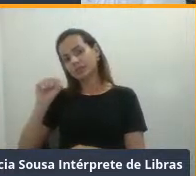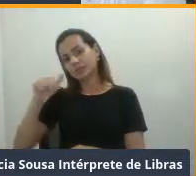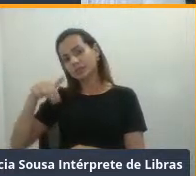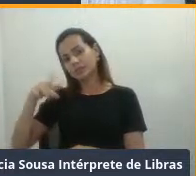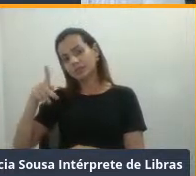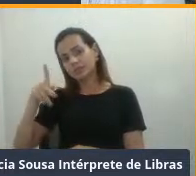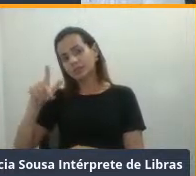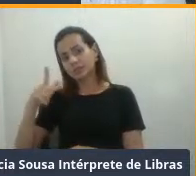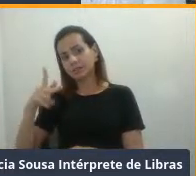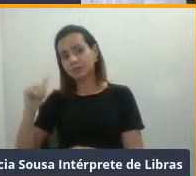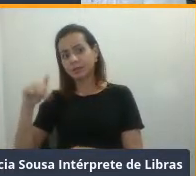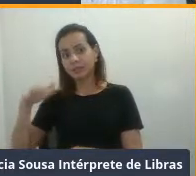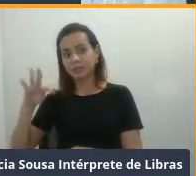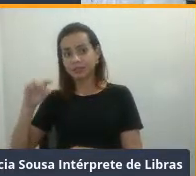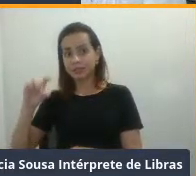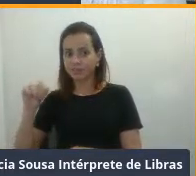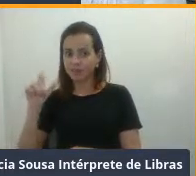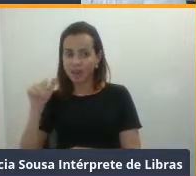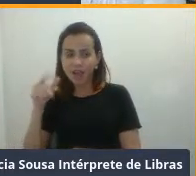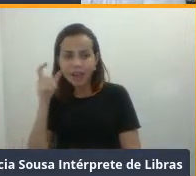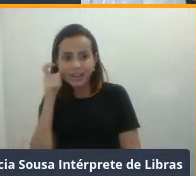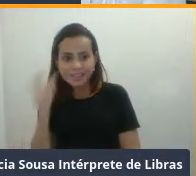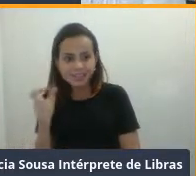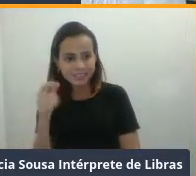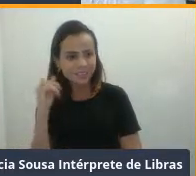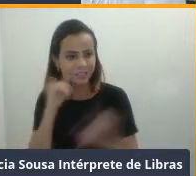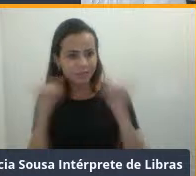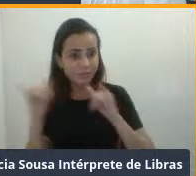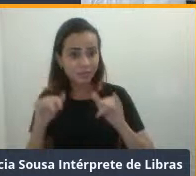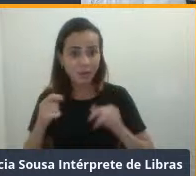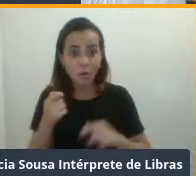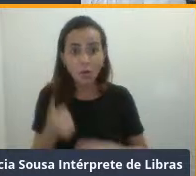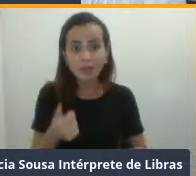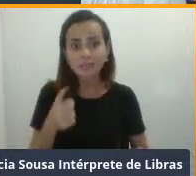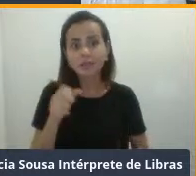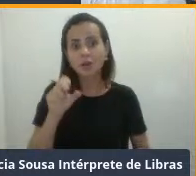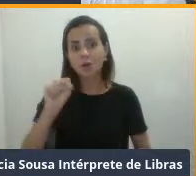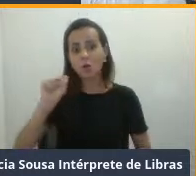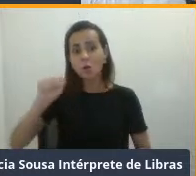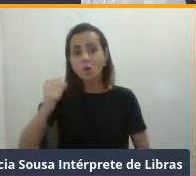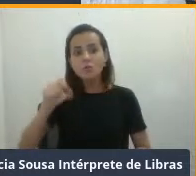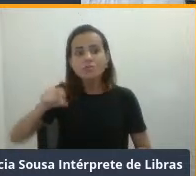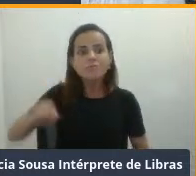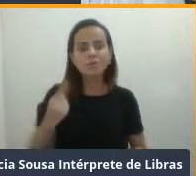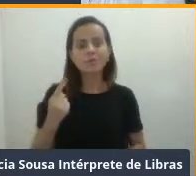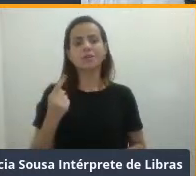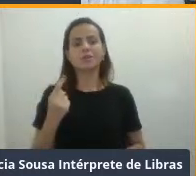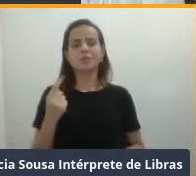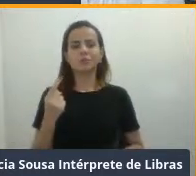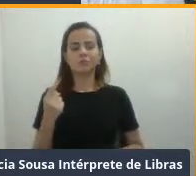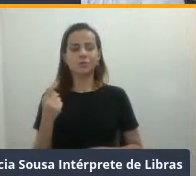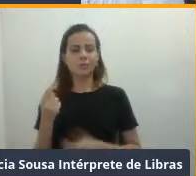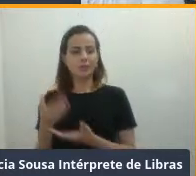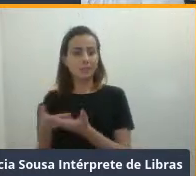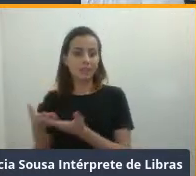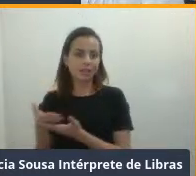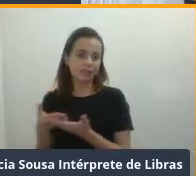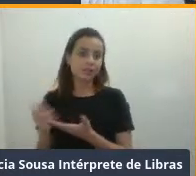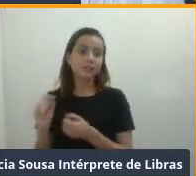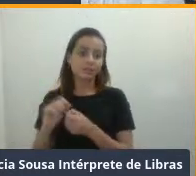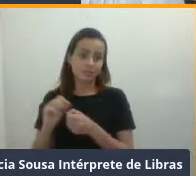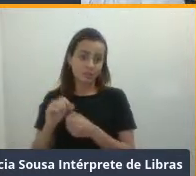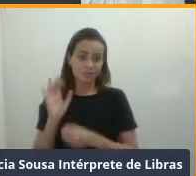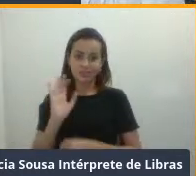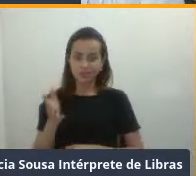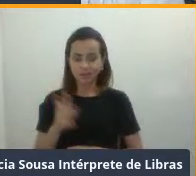muito interessante e já tem mais de quase 8 mil procedimentos que já foram realizados. E